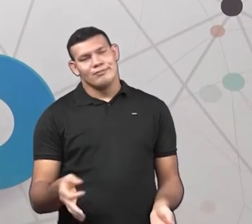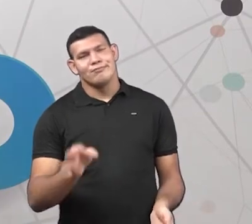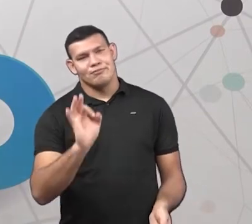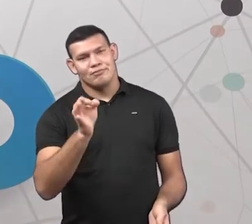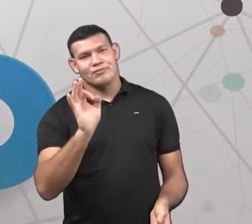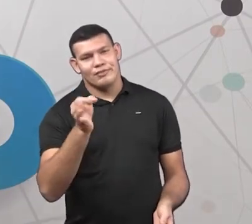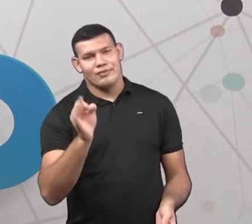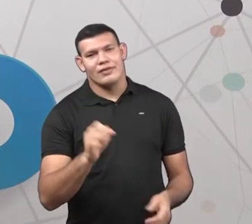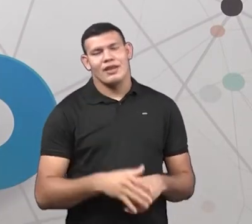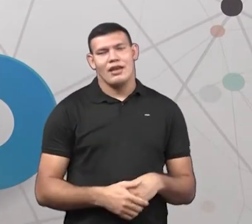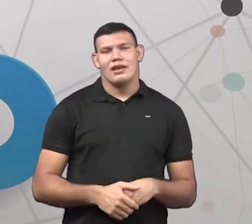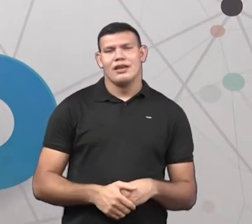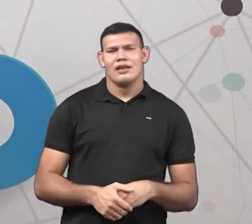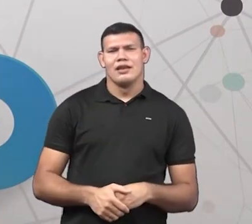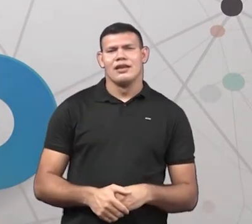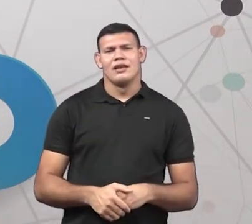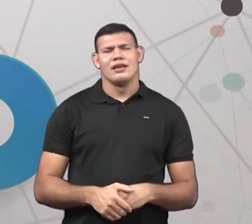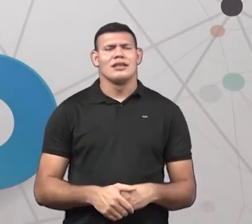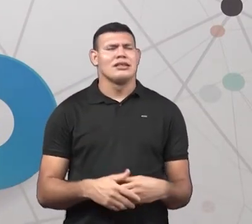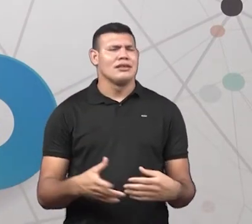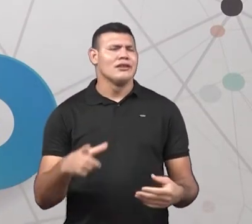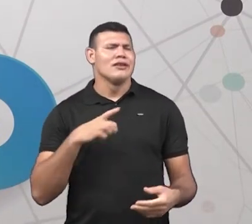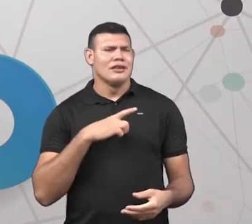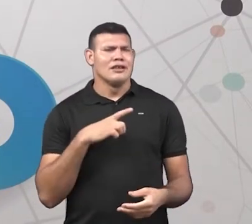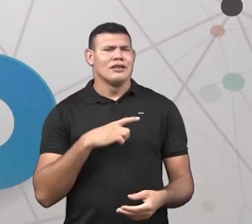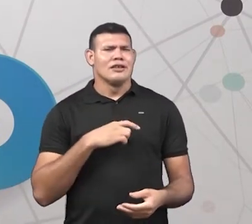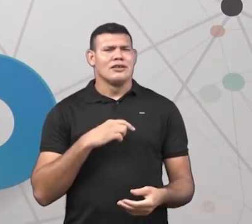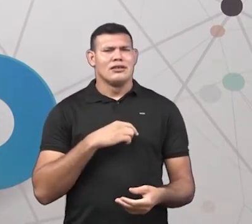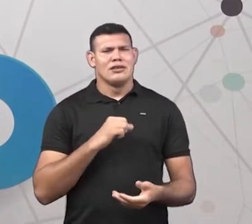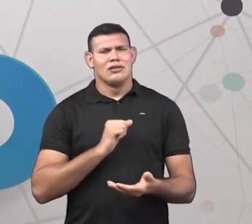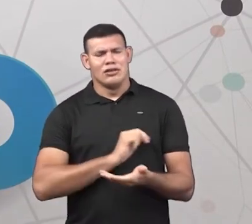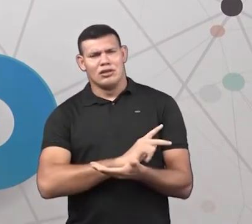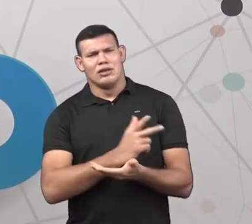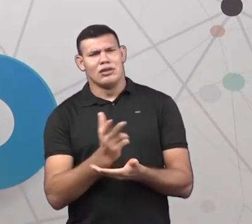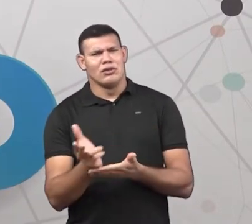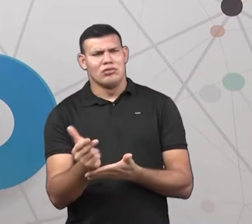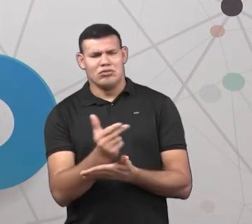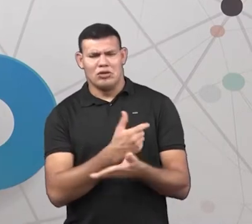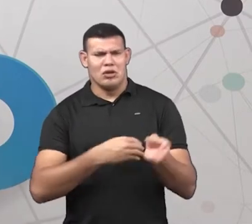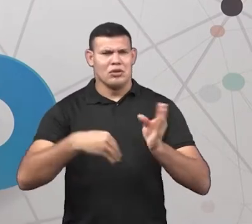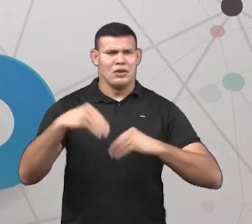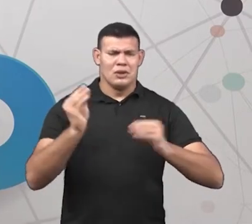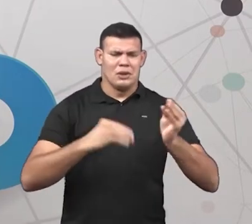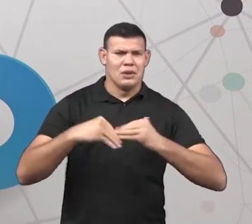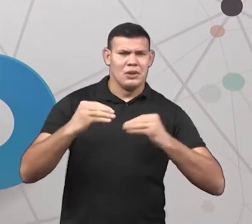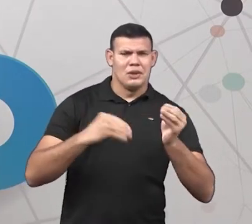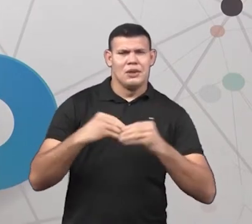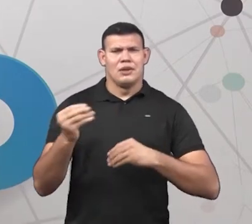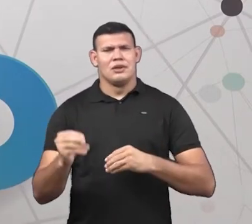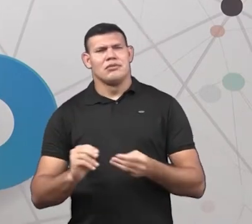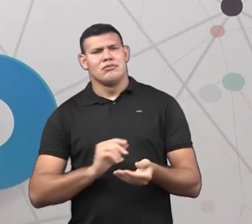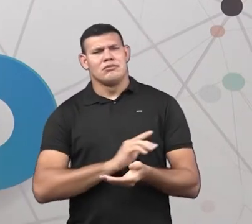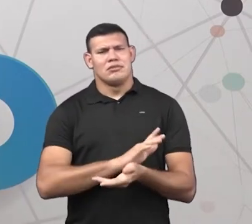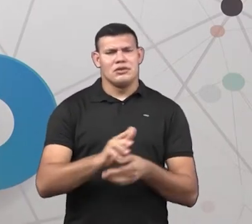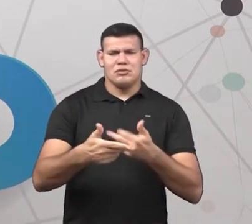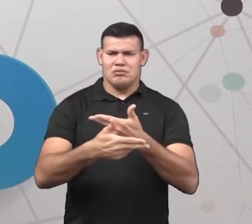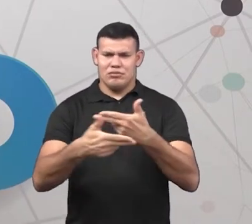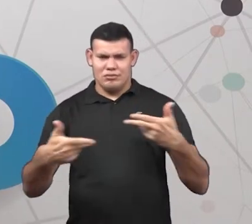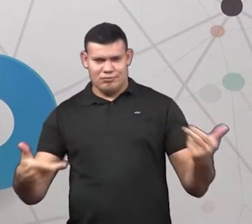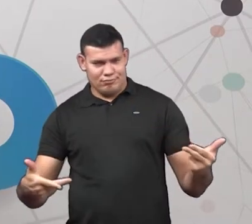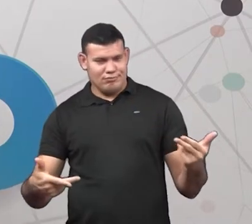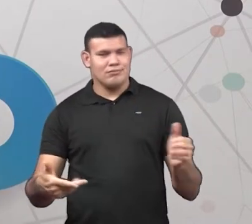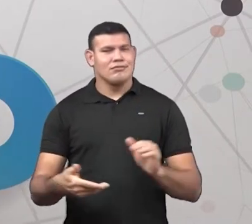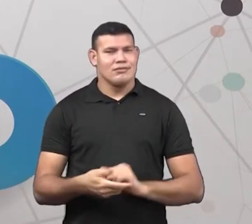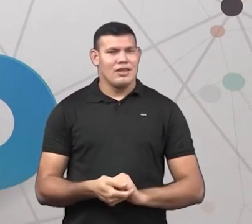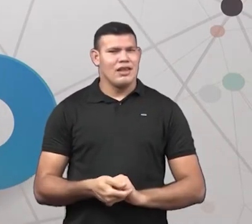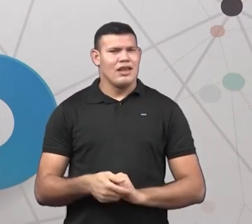Lembra que aqui que eu falo que existem vários formatos, várias formas do plástico?